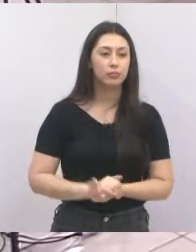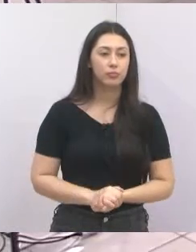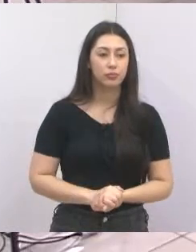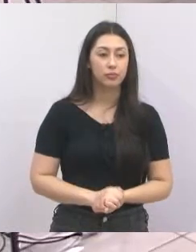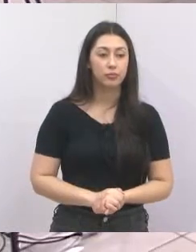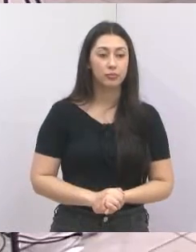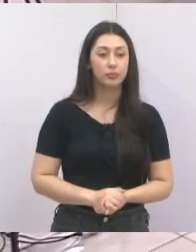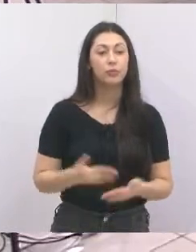Próximo vereador. vereador. Próximo vereador.